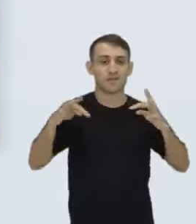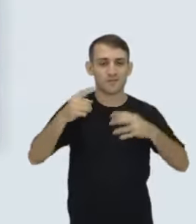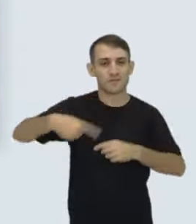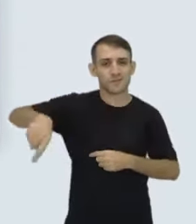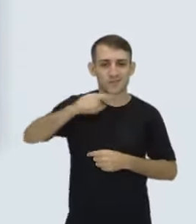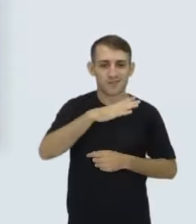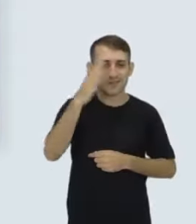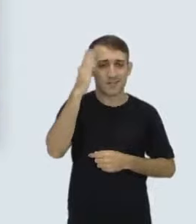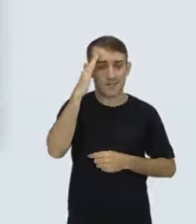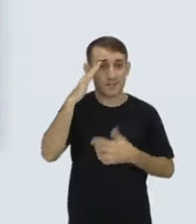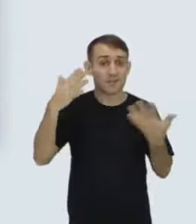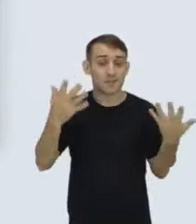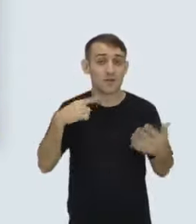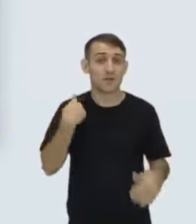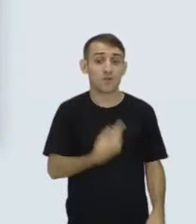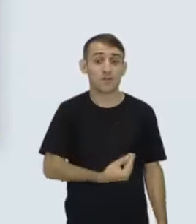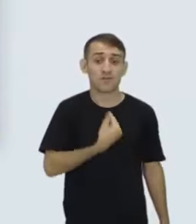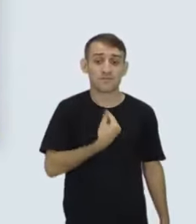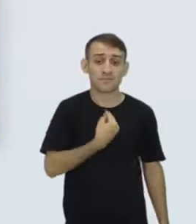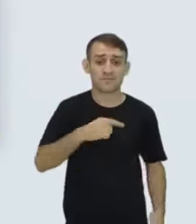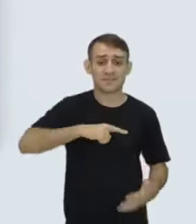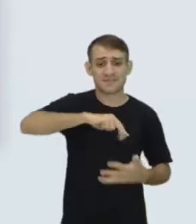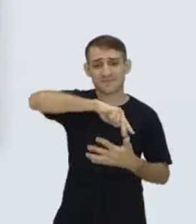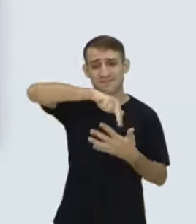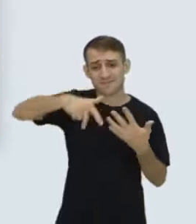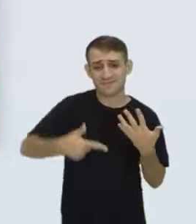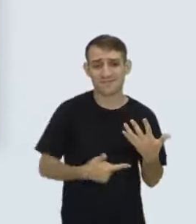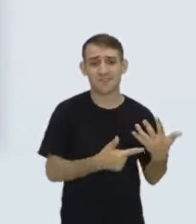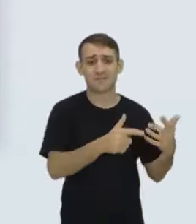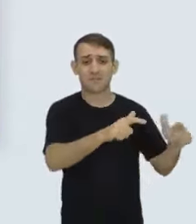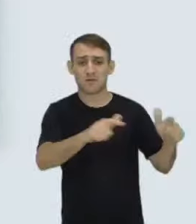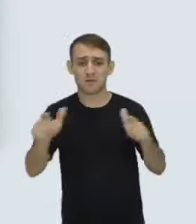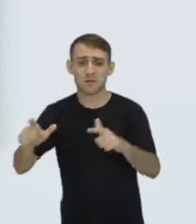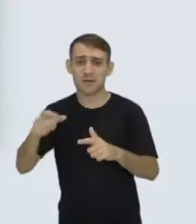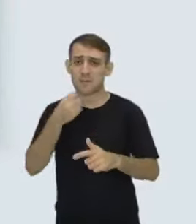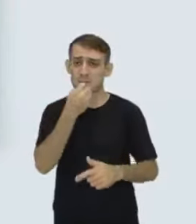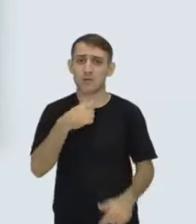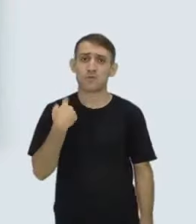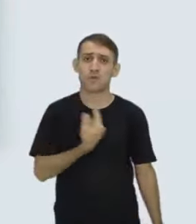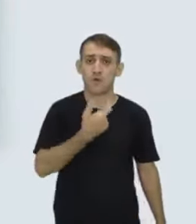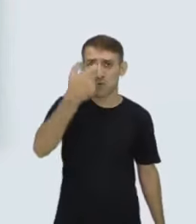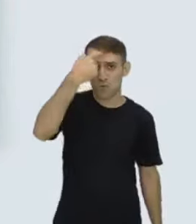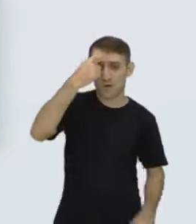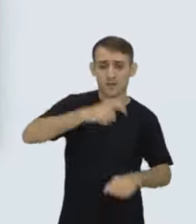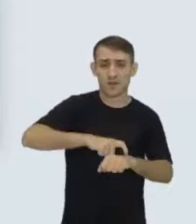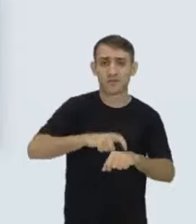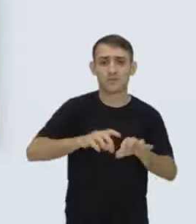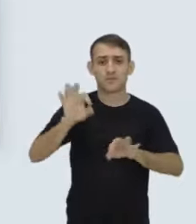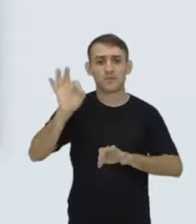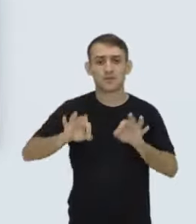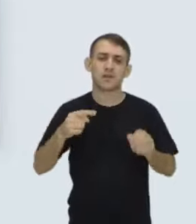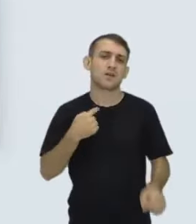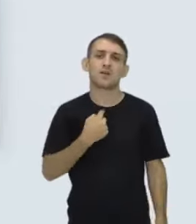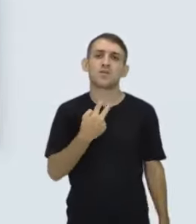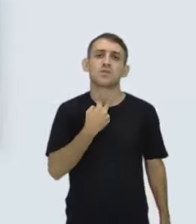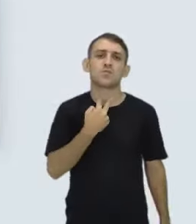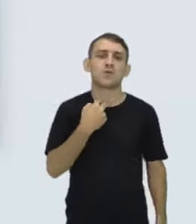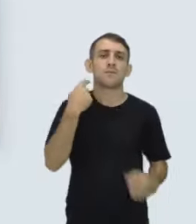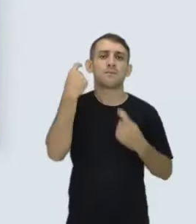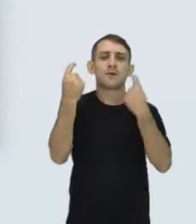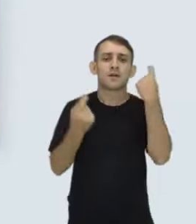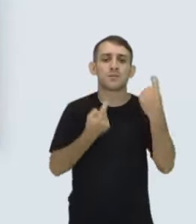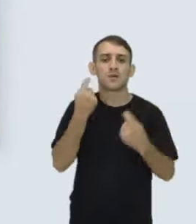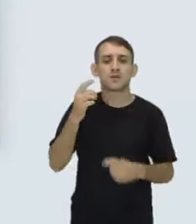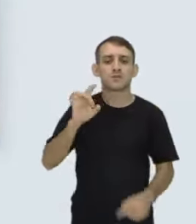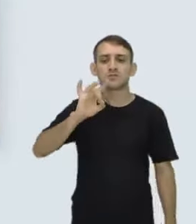entenderem. Enfim, a nossa vida tem várias áreas e é importante você ter consciência disso na hora de você se organizar. Eu não posso me preocupar só com